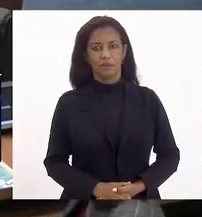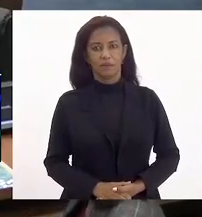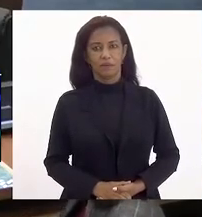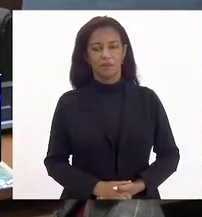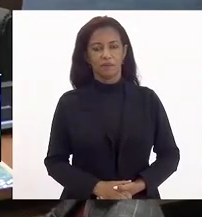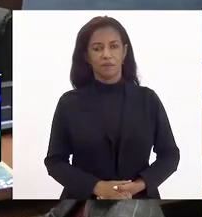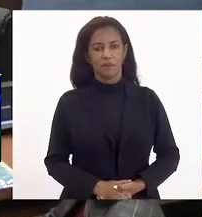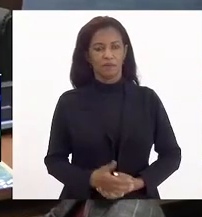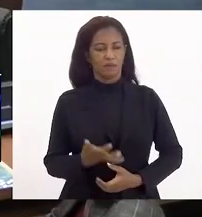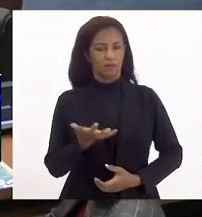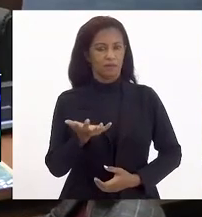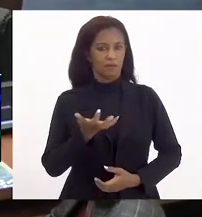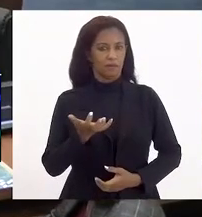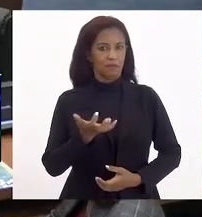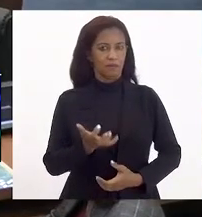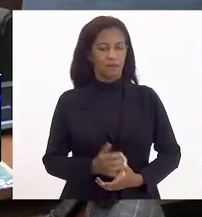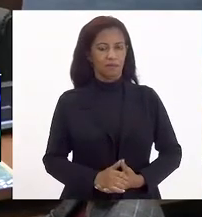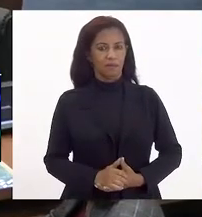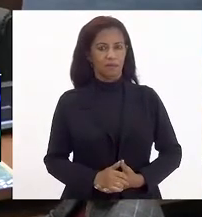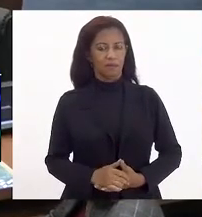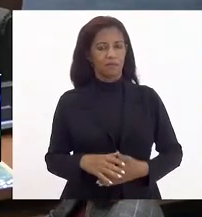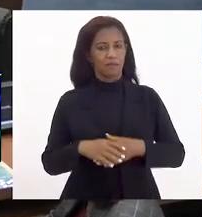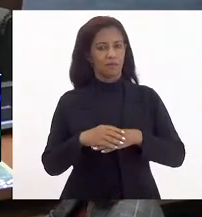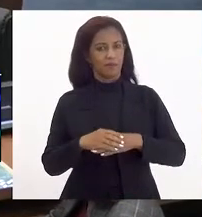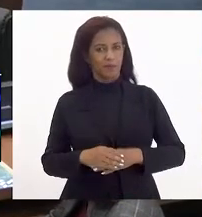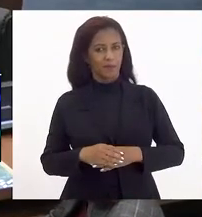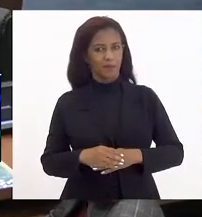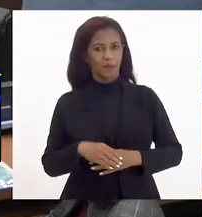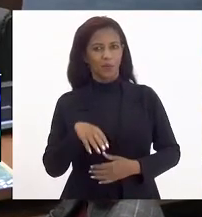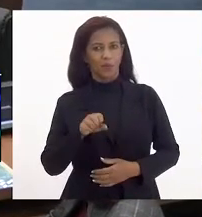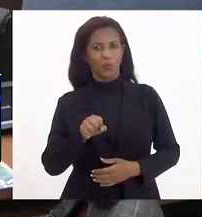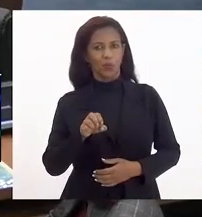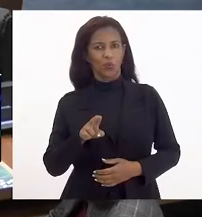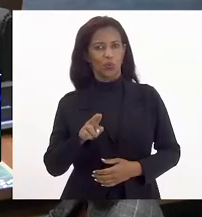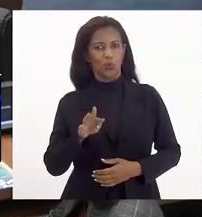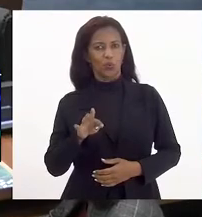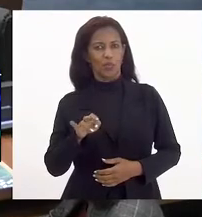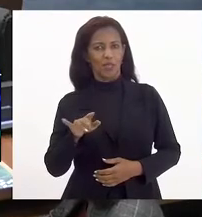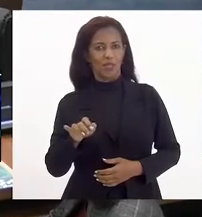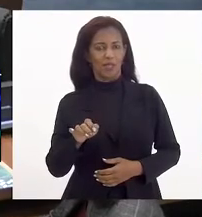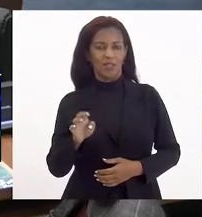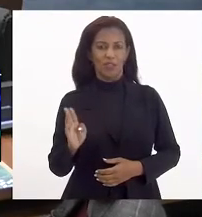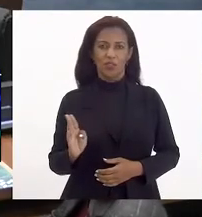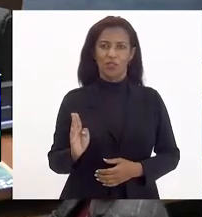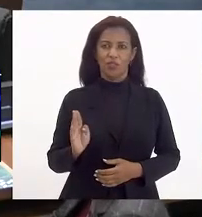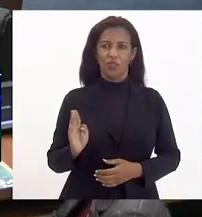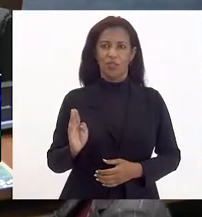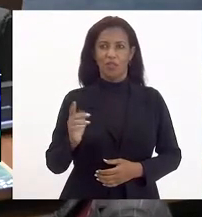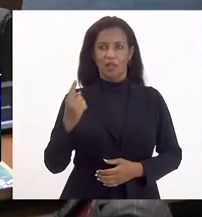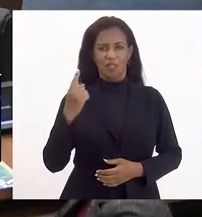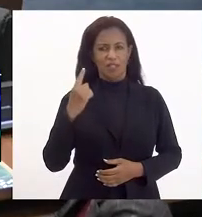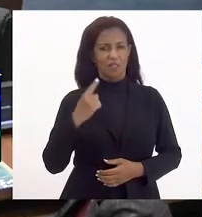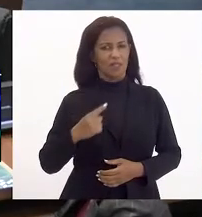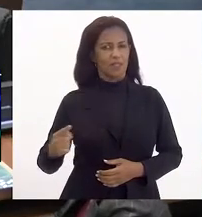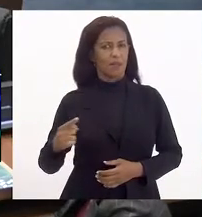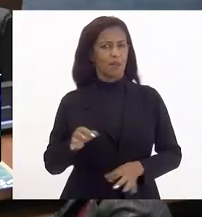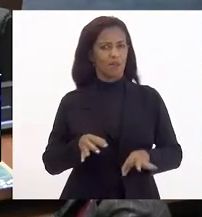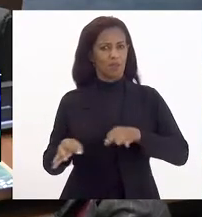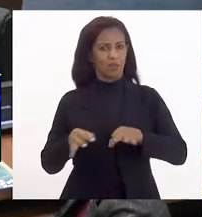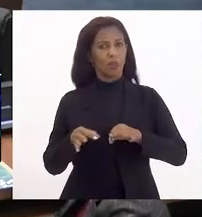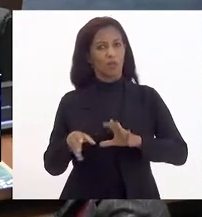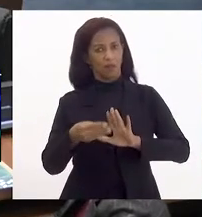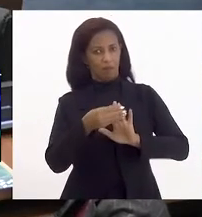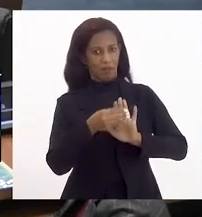Quero saudar aqui o meu subtenente Bernardo. Próxima semana seus projetos estarão na